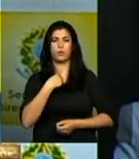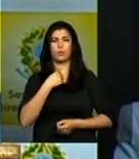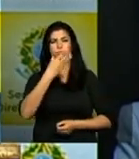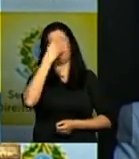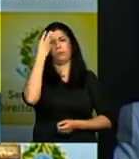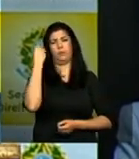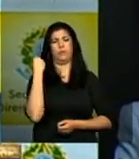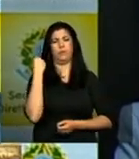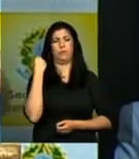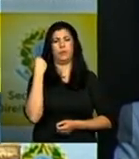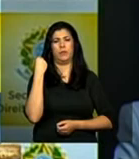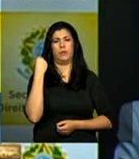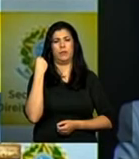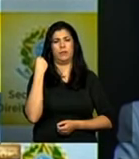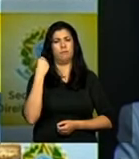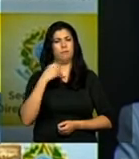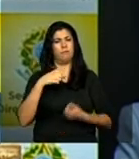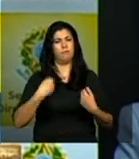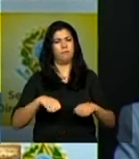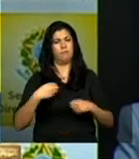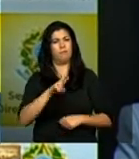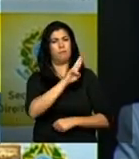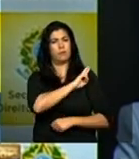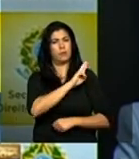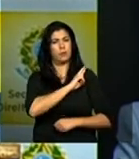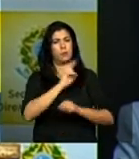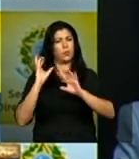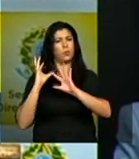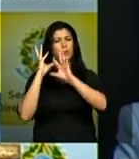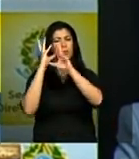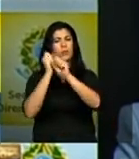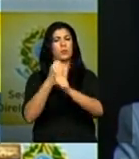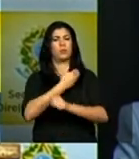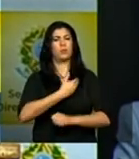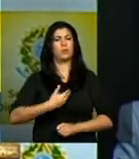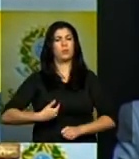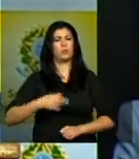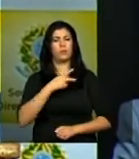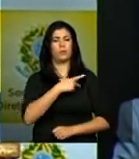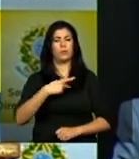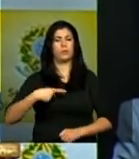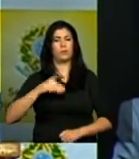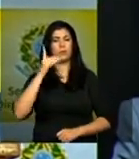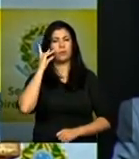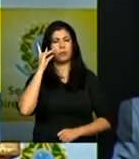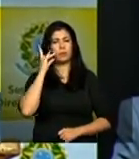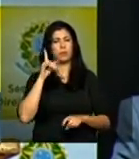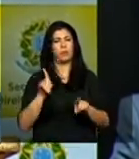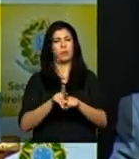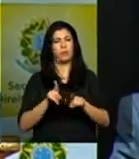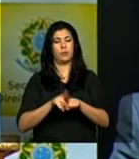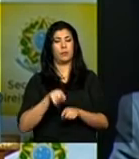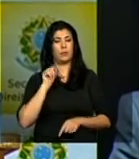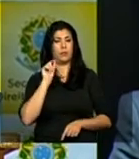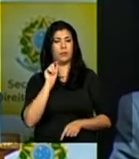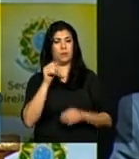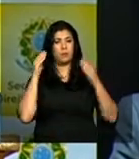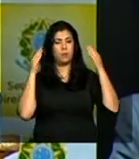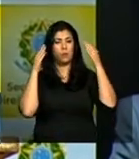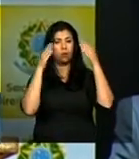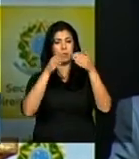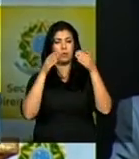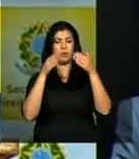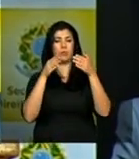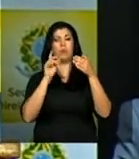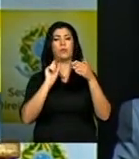compromisso cotidiano do governo da presidenta Dilma e sob esta sob este